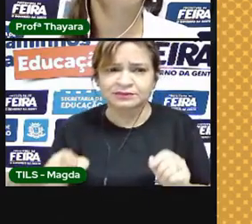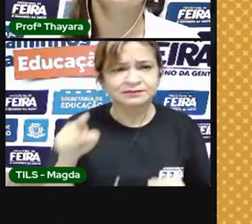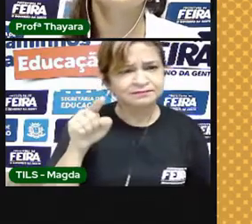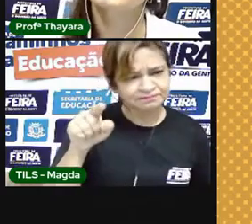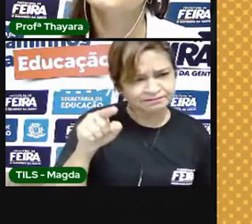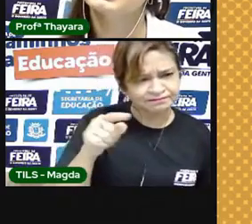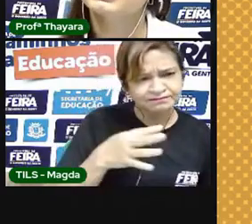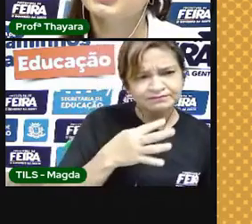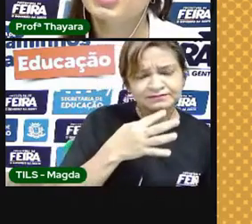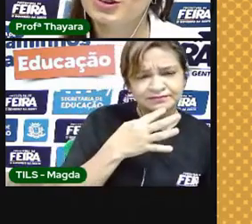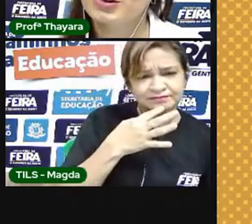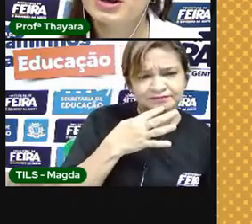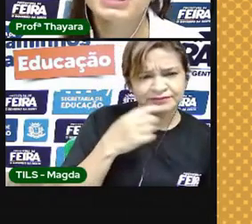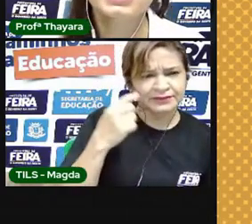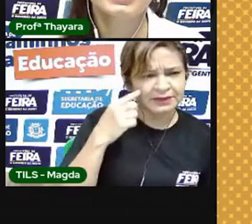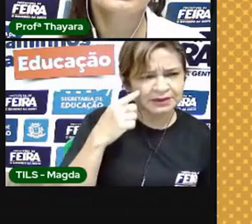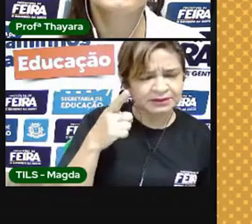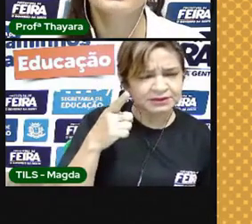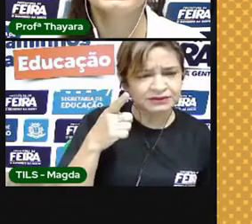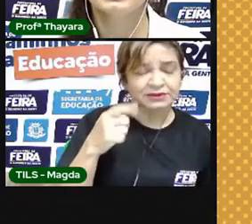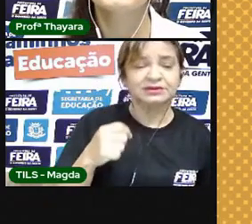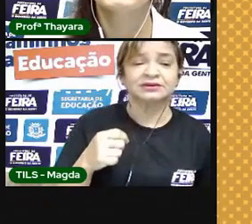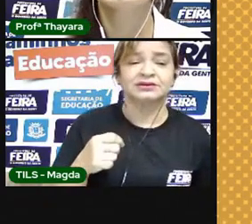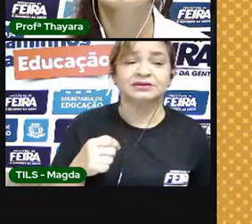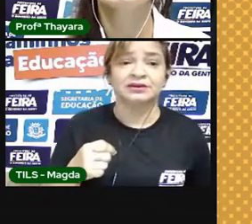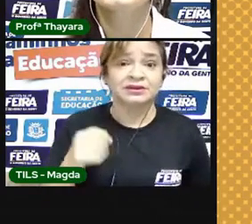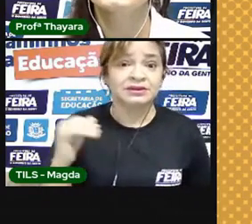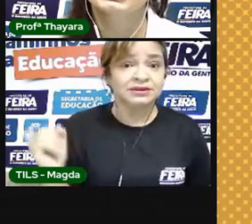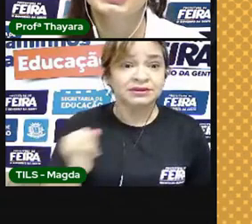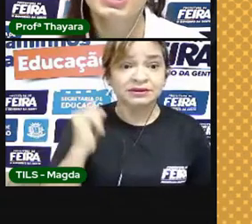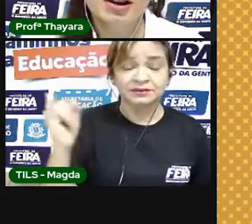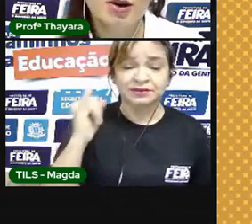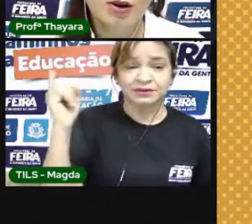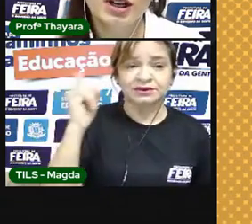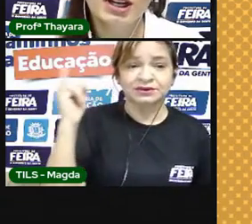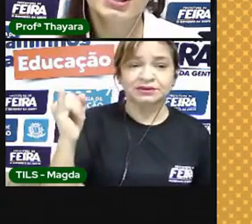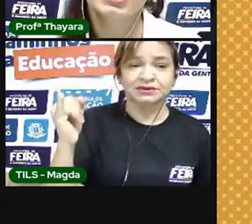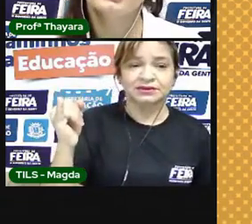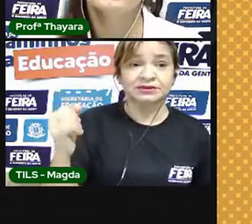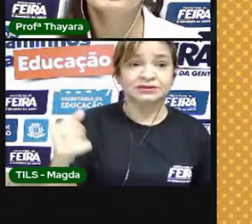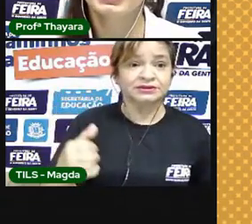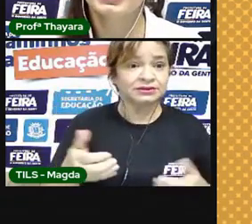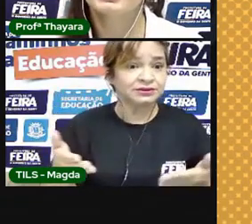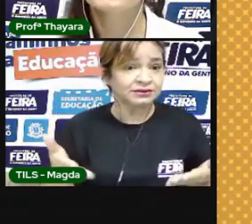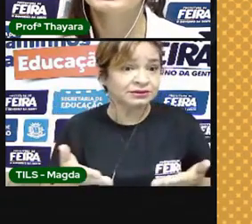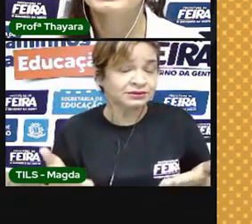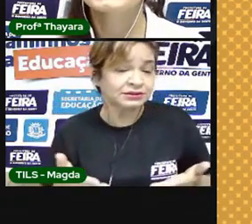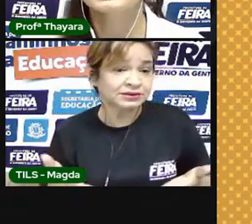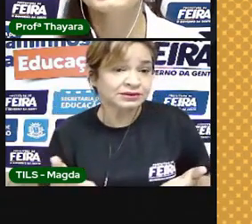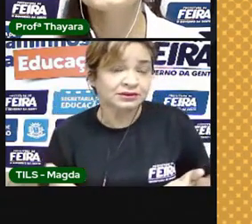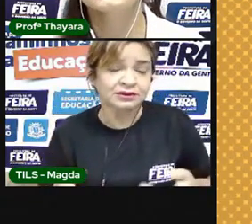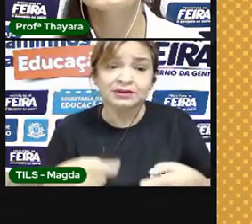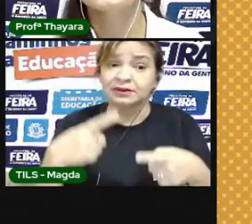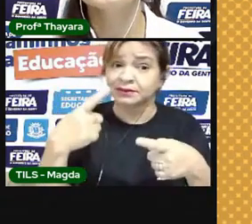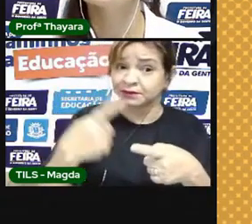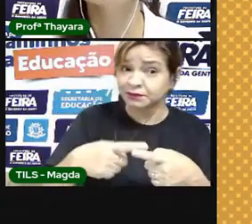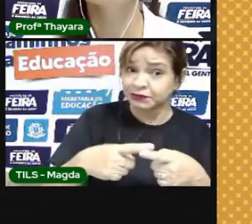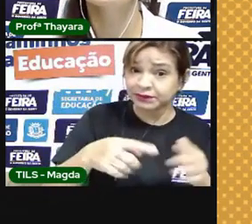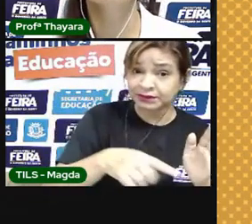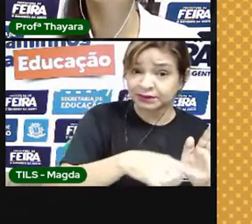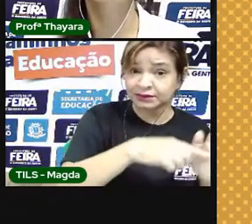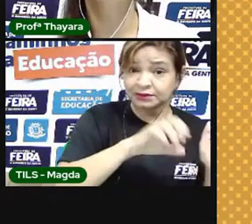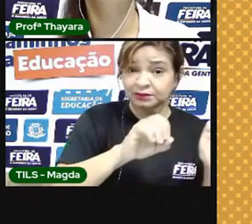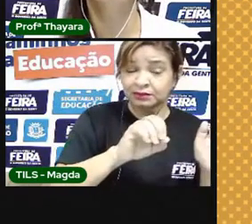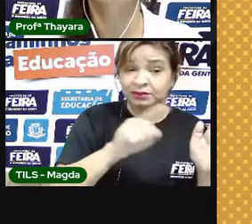ouviram falar nessa camada de ozônio, mas ela é fundamental para que a gente esteja aqui agora. Por quê? Porque essa camada de ozônio